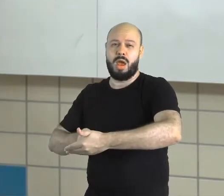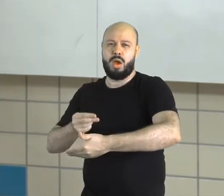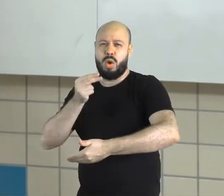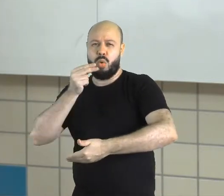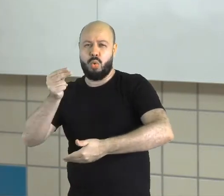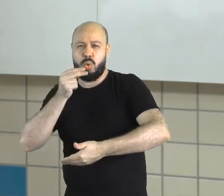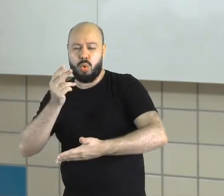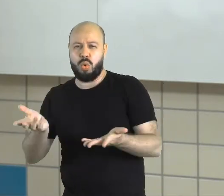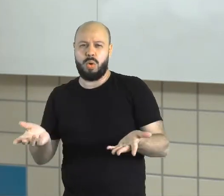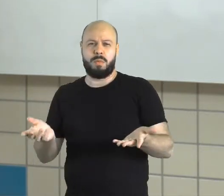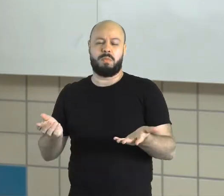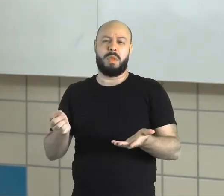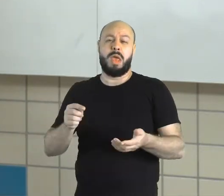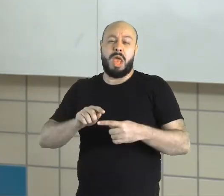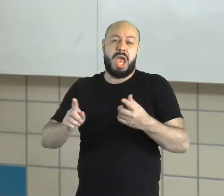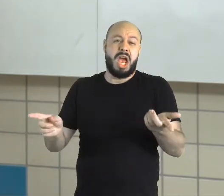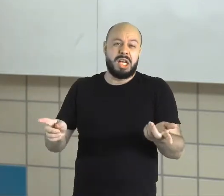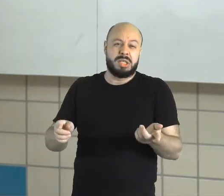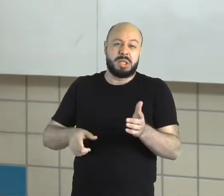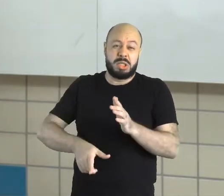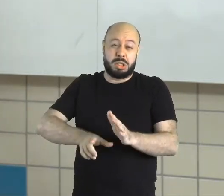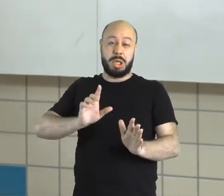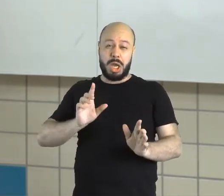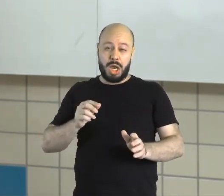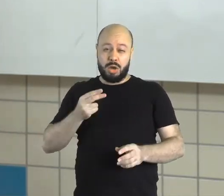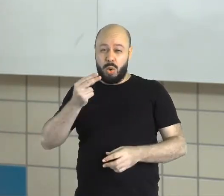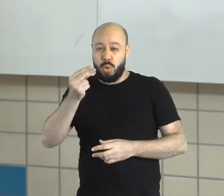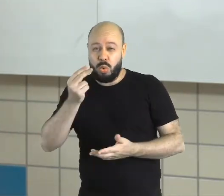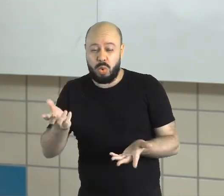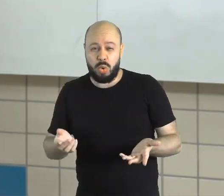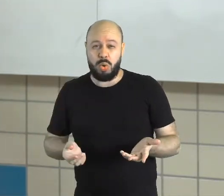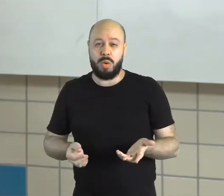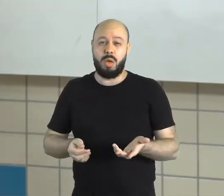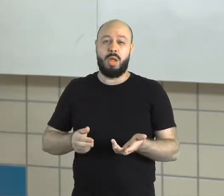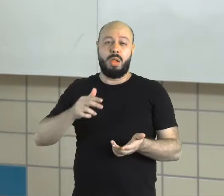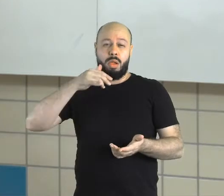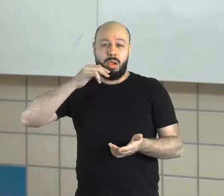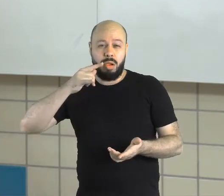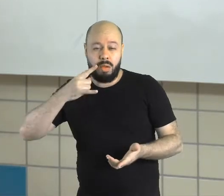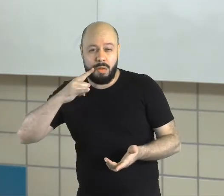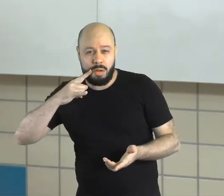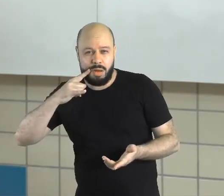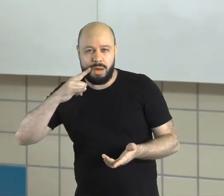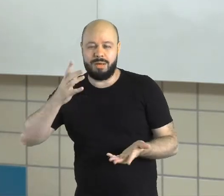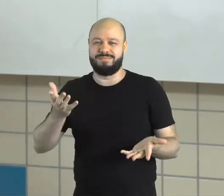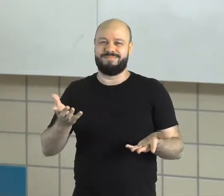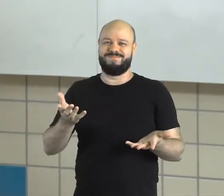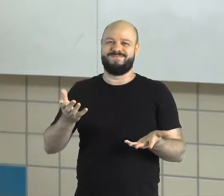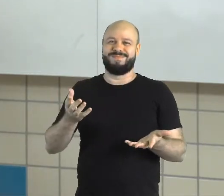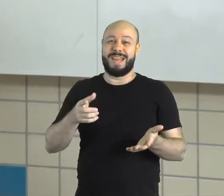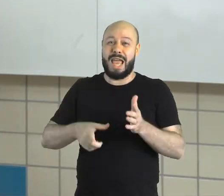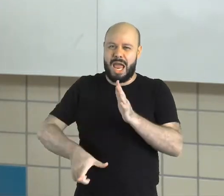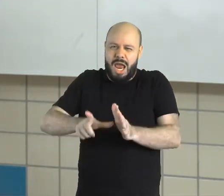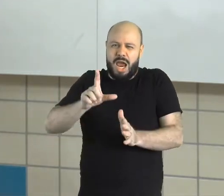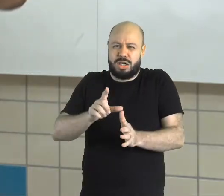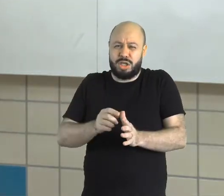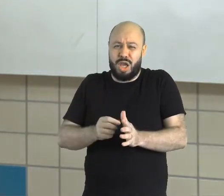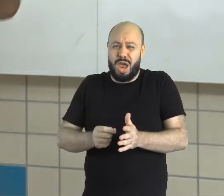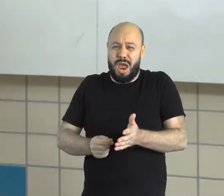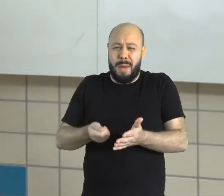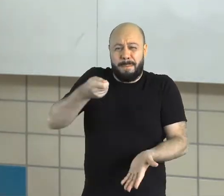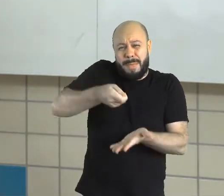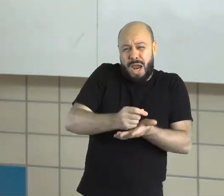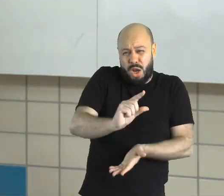escravos, certo? Por pessoas africanas que eram escravizadas na África. Então, eles compravam escravos lá, entre